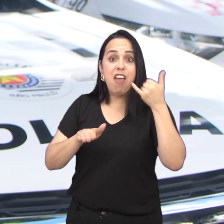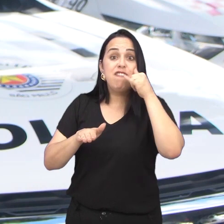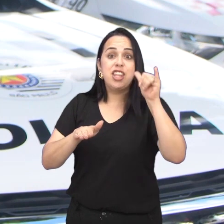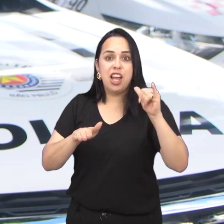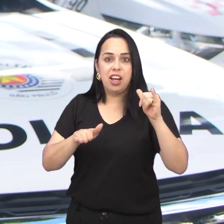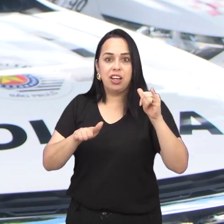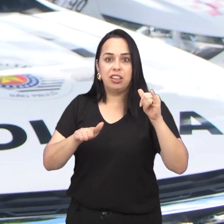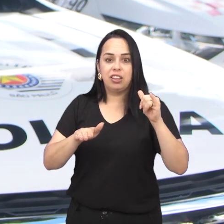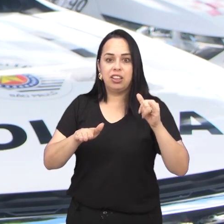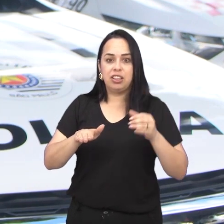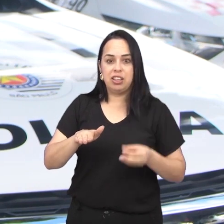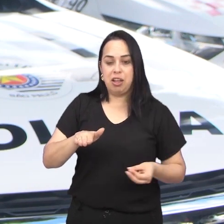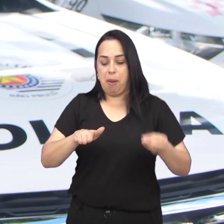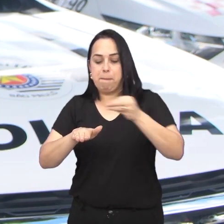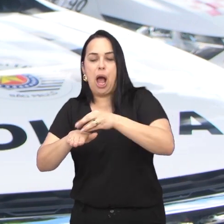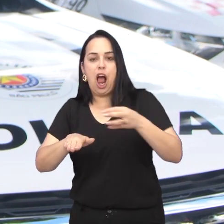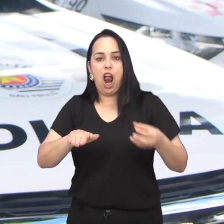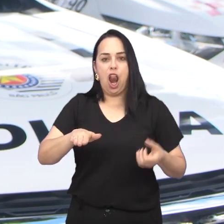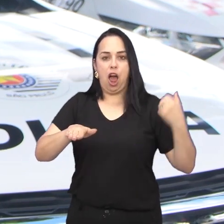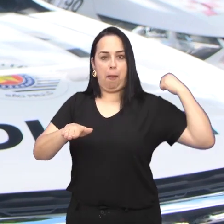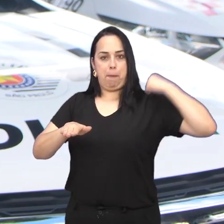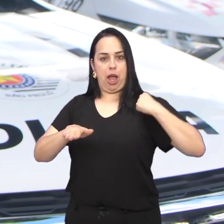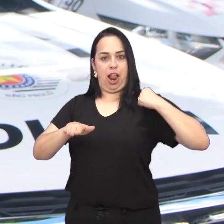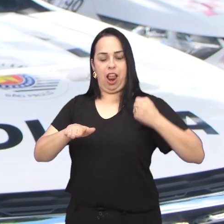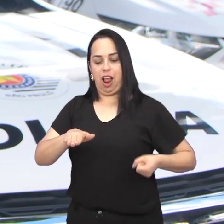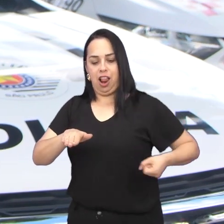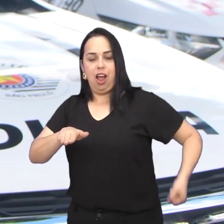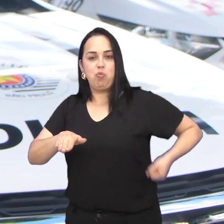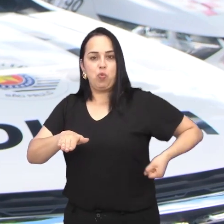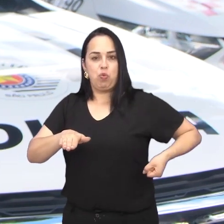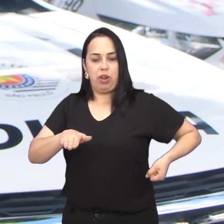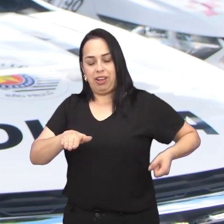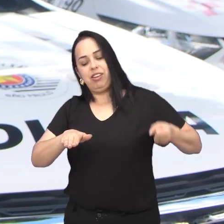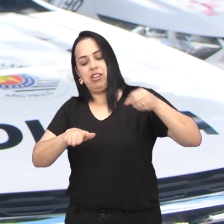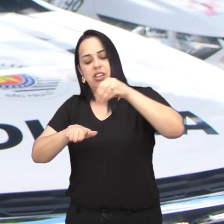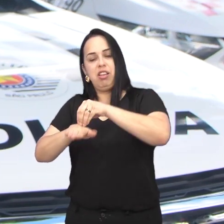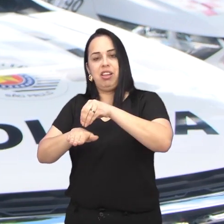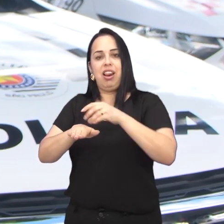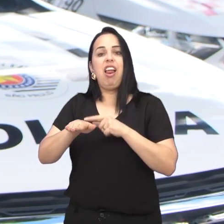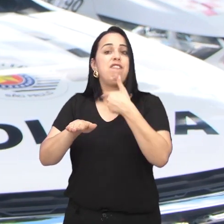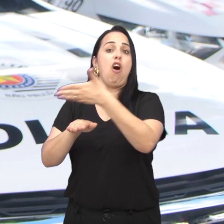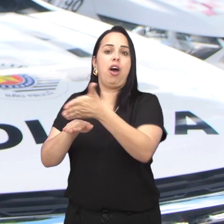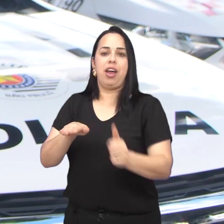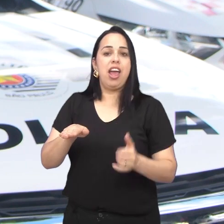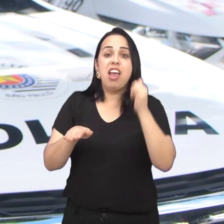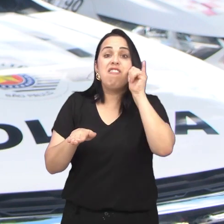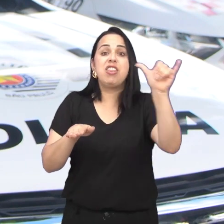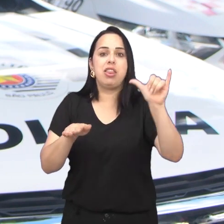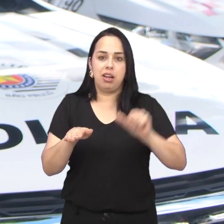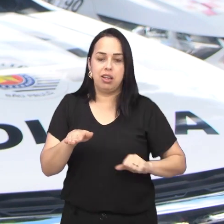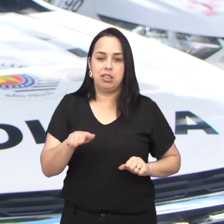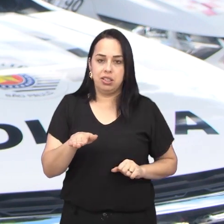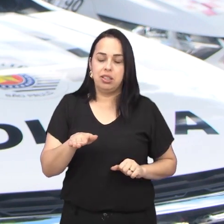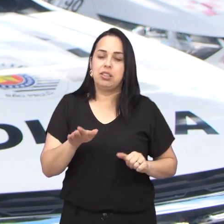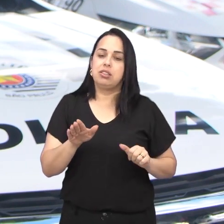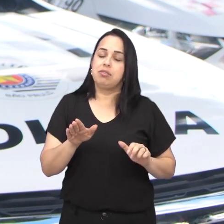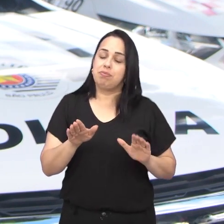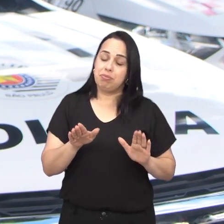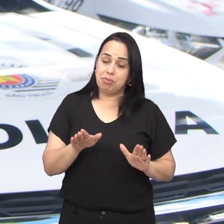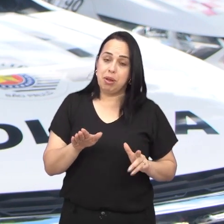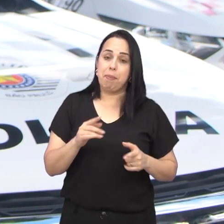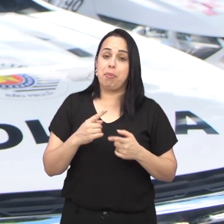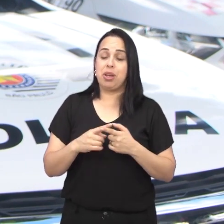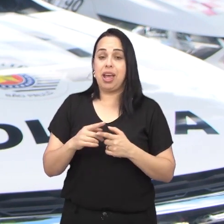e você colocar as suas mochilas, as suas malas de viagem no porta-mala lá fora. Ele, talvez,